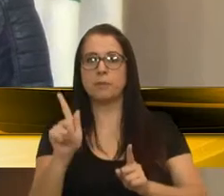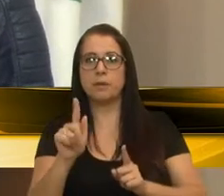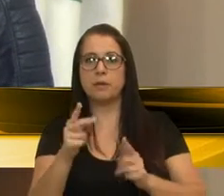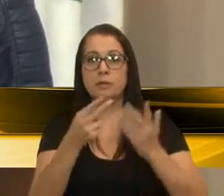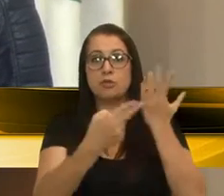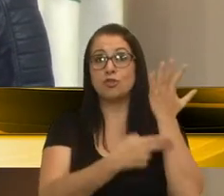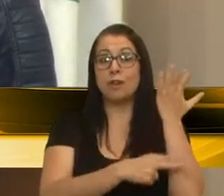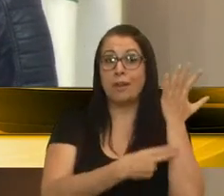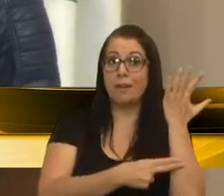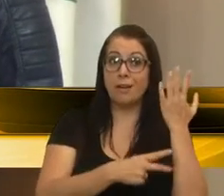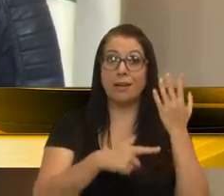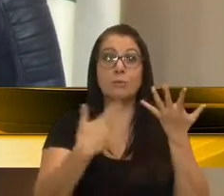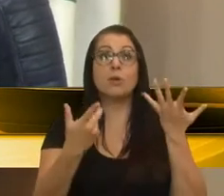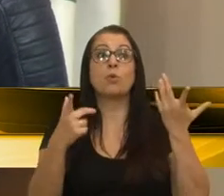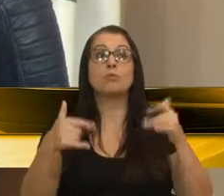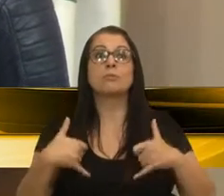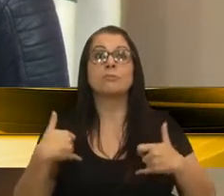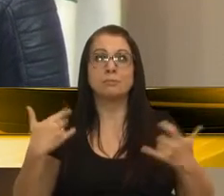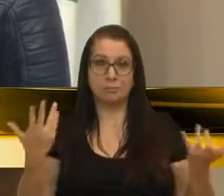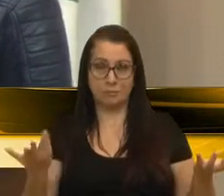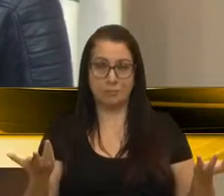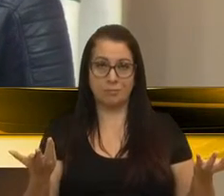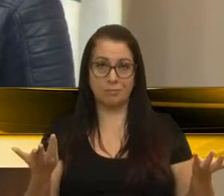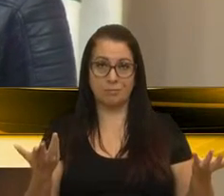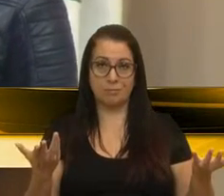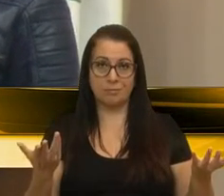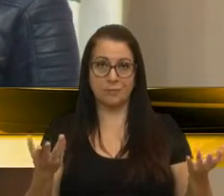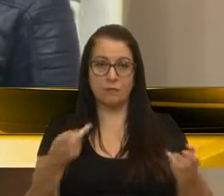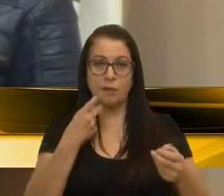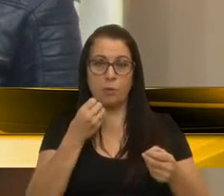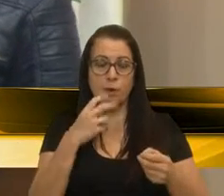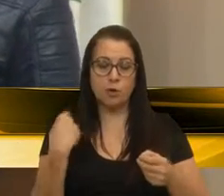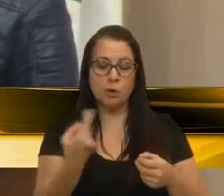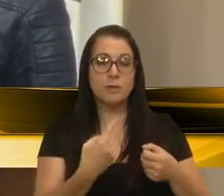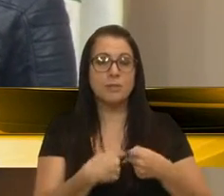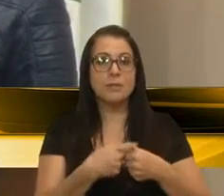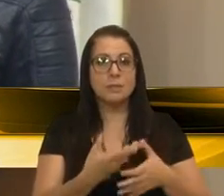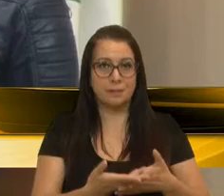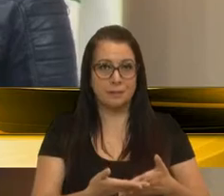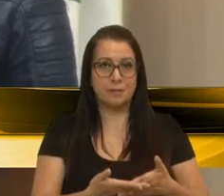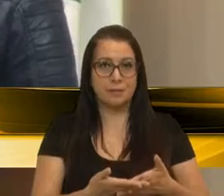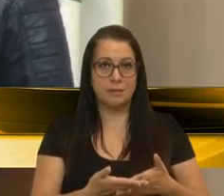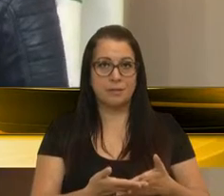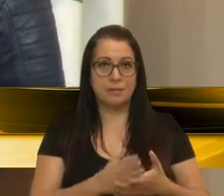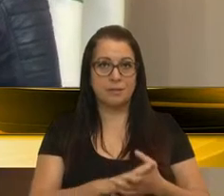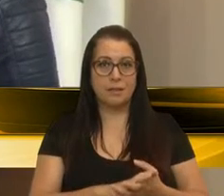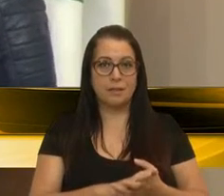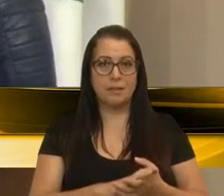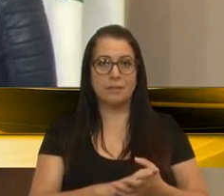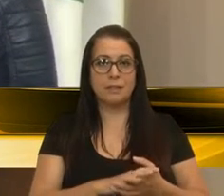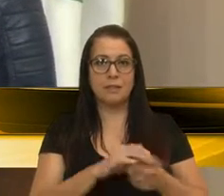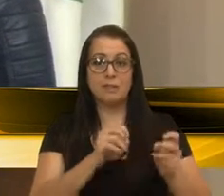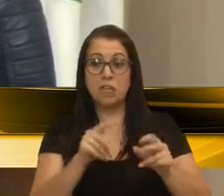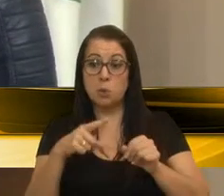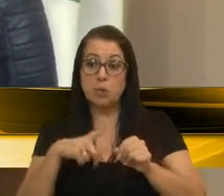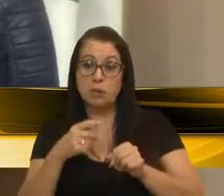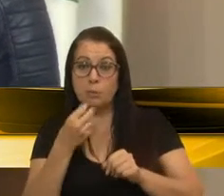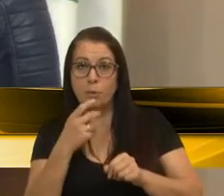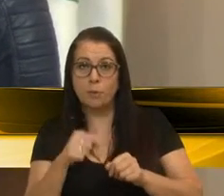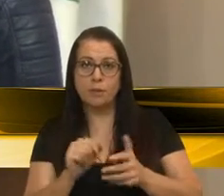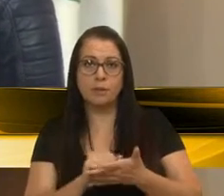Canela. Mas cadê o orgulho da gente falar bem da nossa cidade? Da gente vender o que tem de bom aqui?